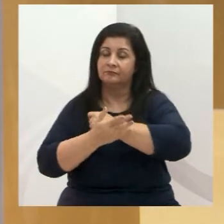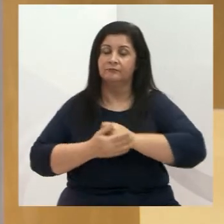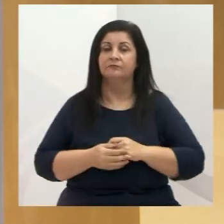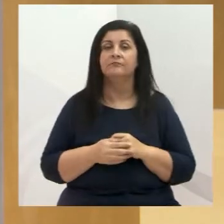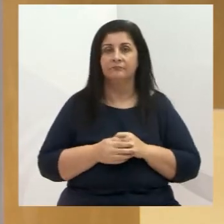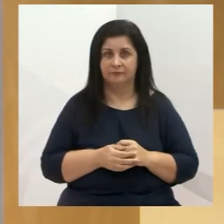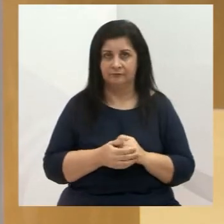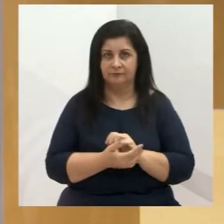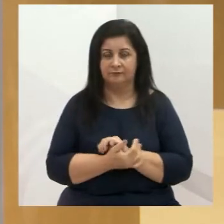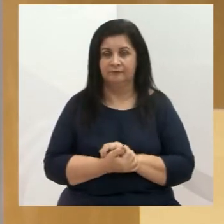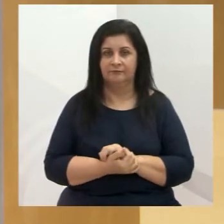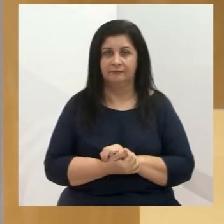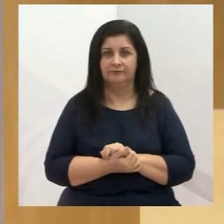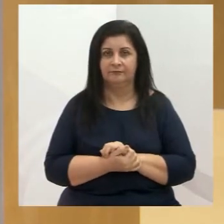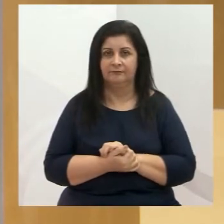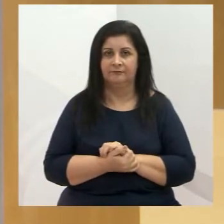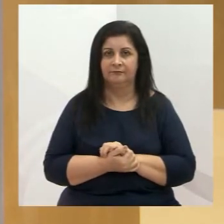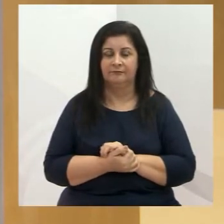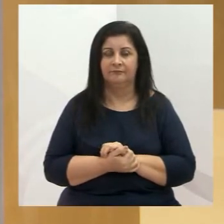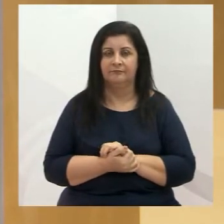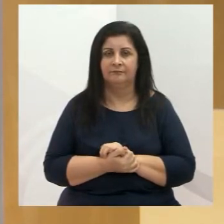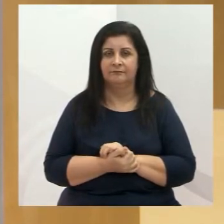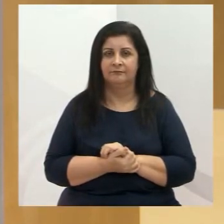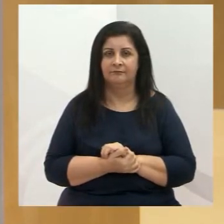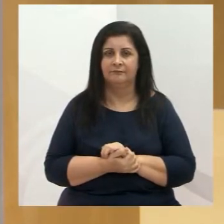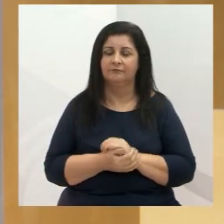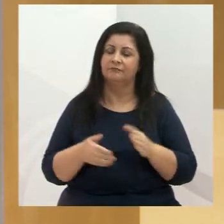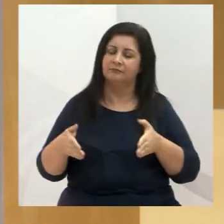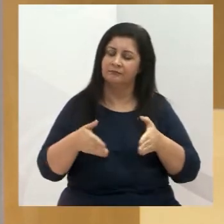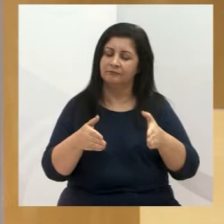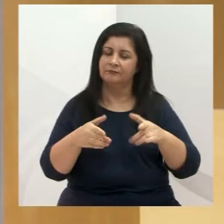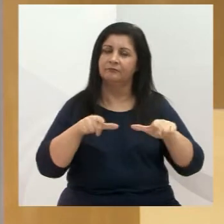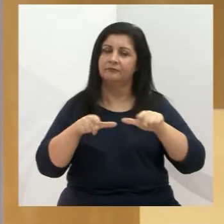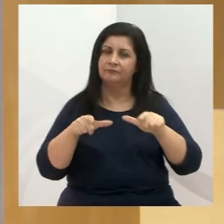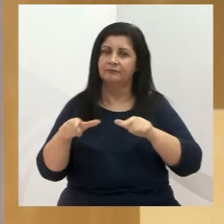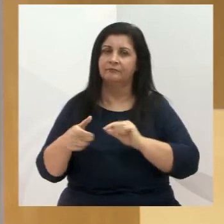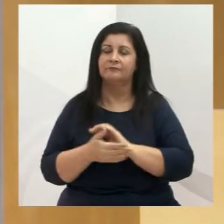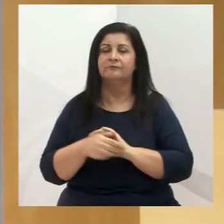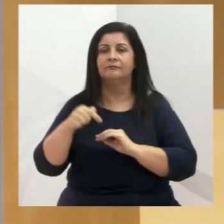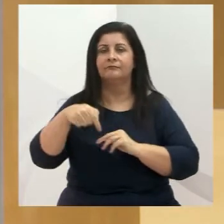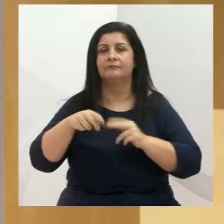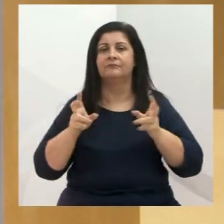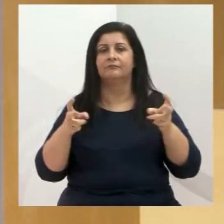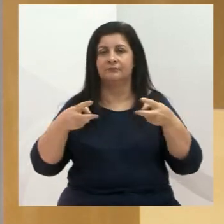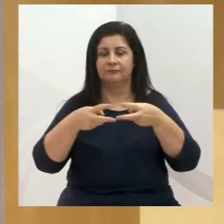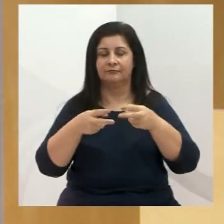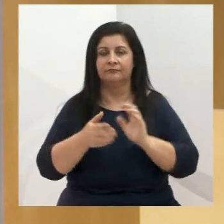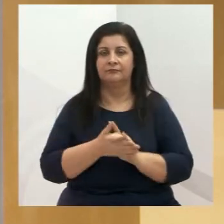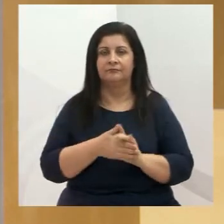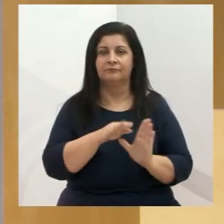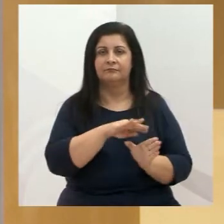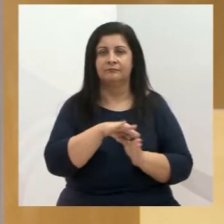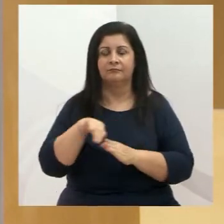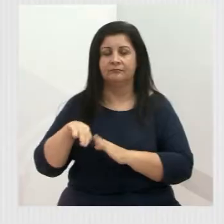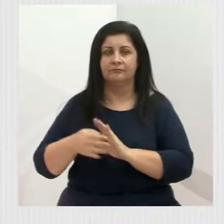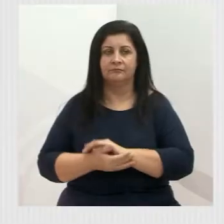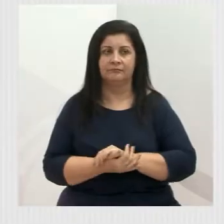a nossa caminhada aqui na Casa Legislativa. Próximo slide.